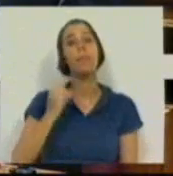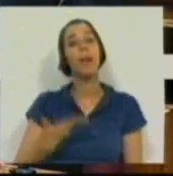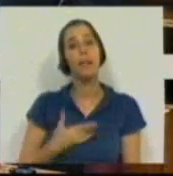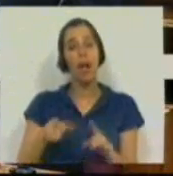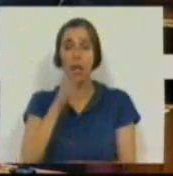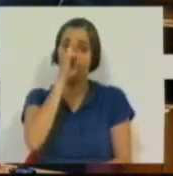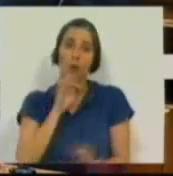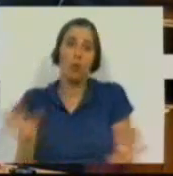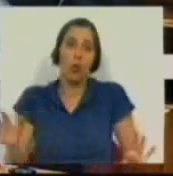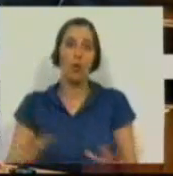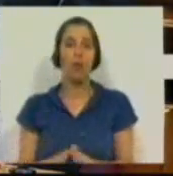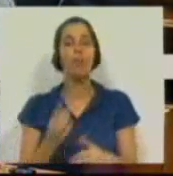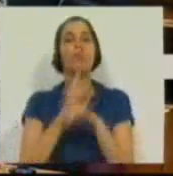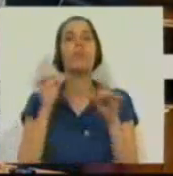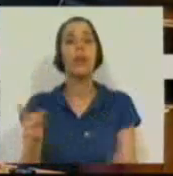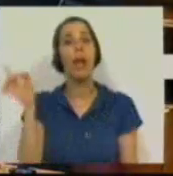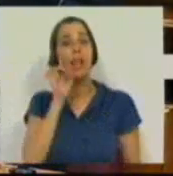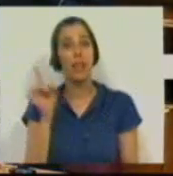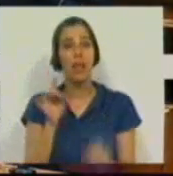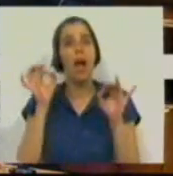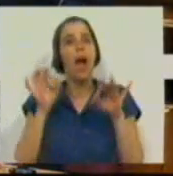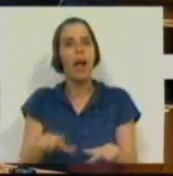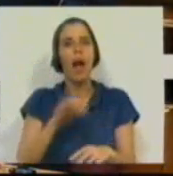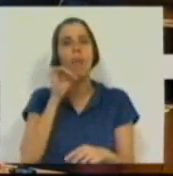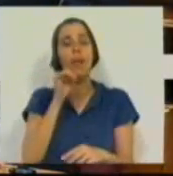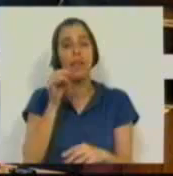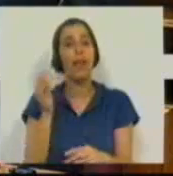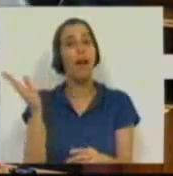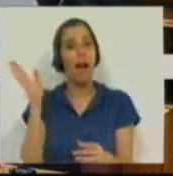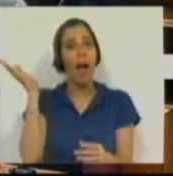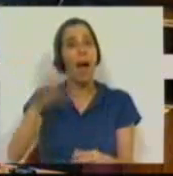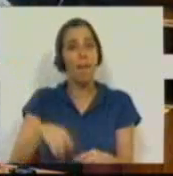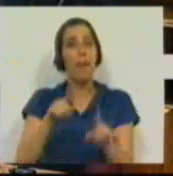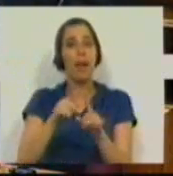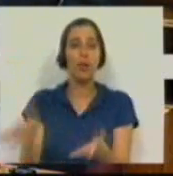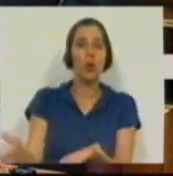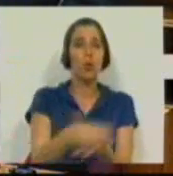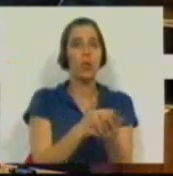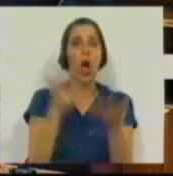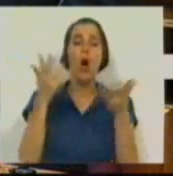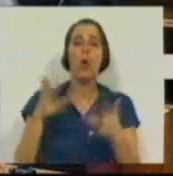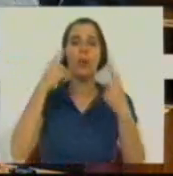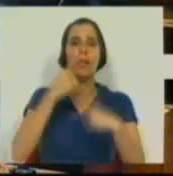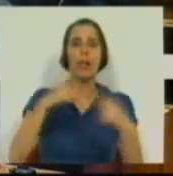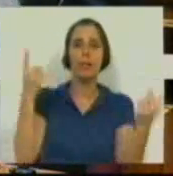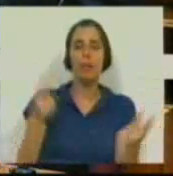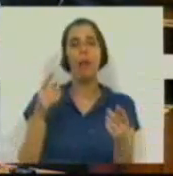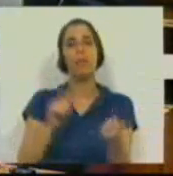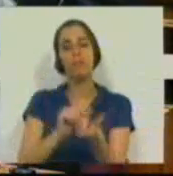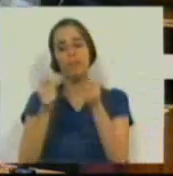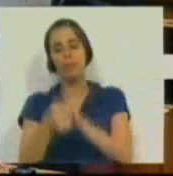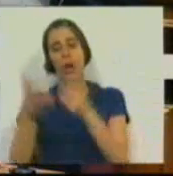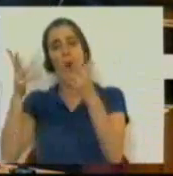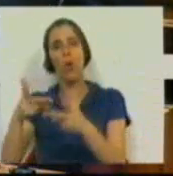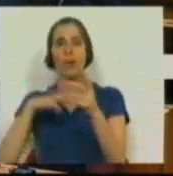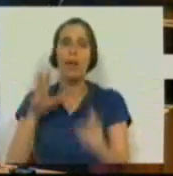aqui recordou. Porque o dia acaba sempre por chegar, em que os dados em Contabilidade Pública têm que ser convertidos em